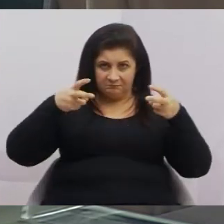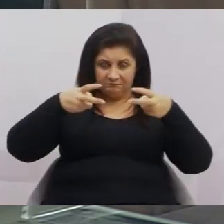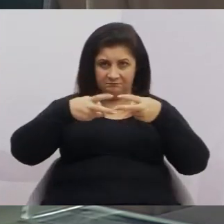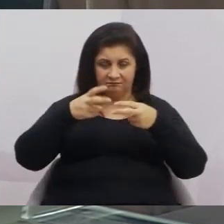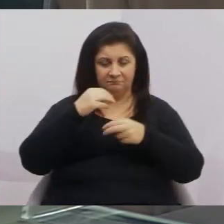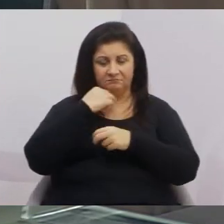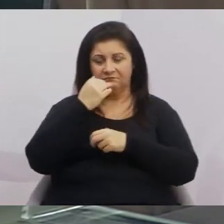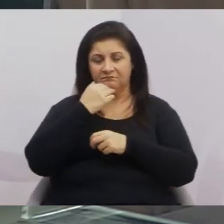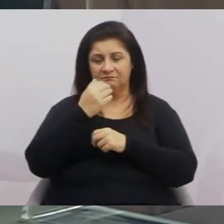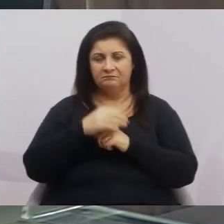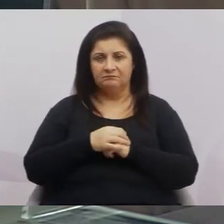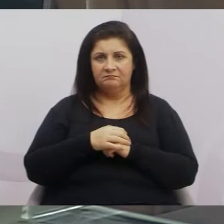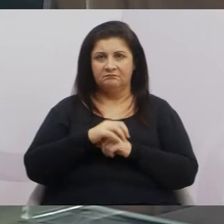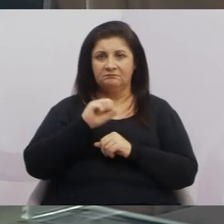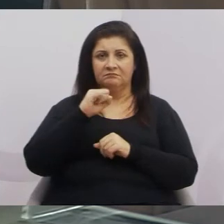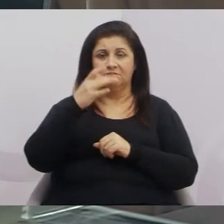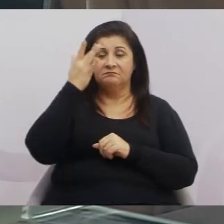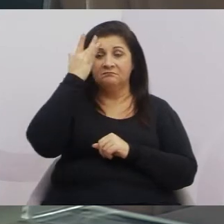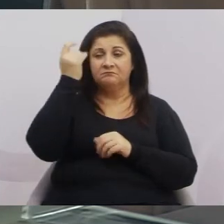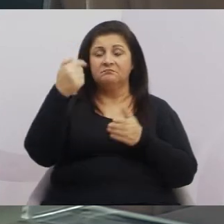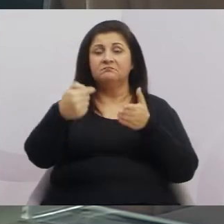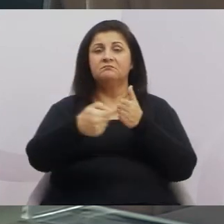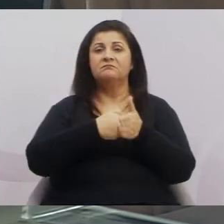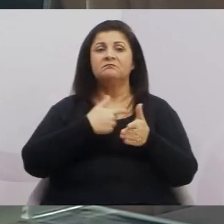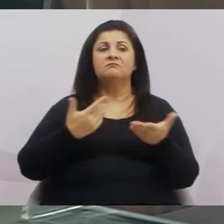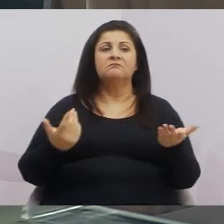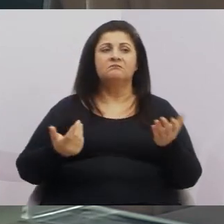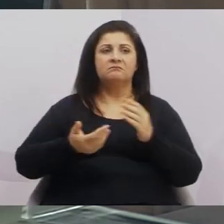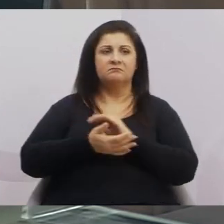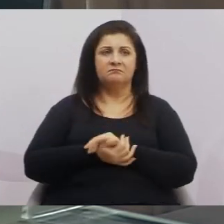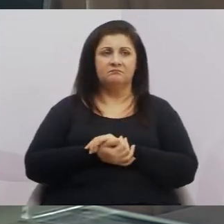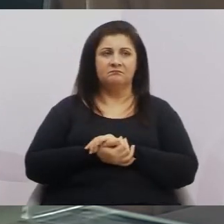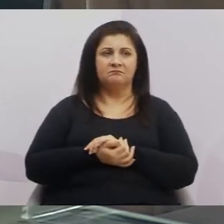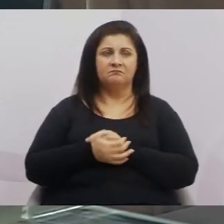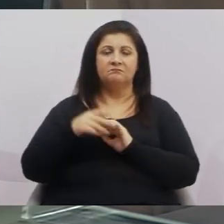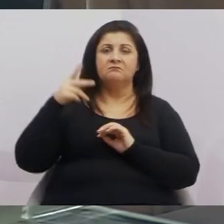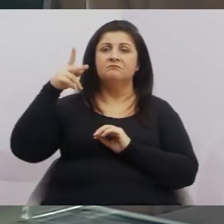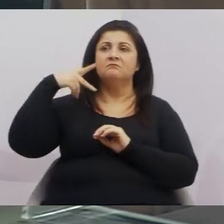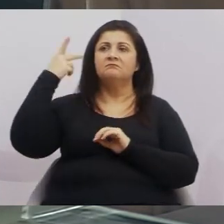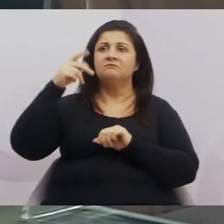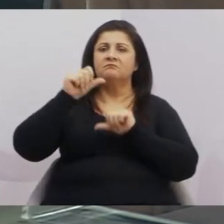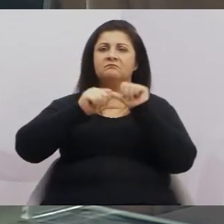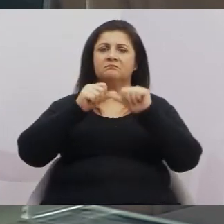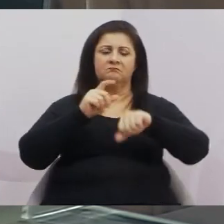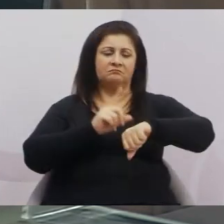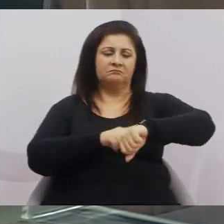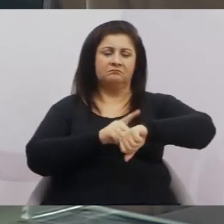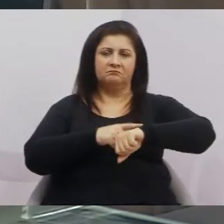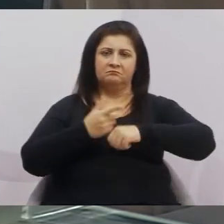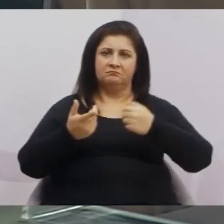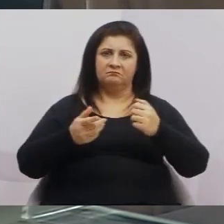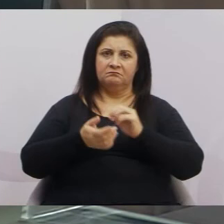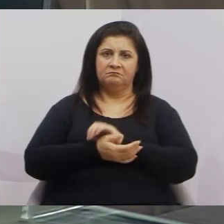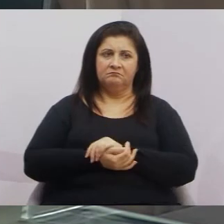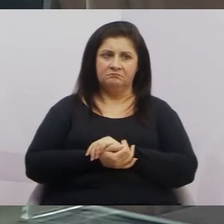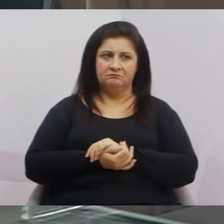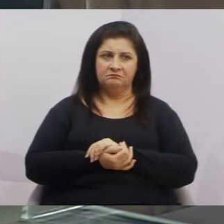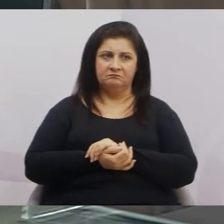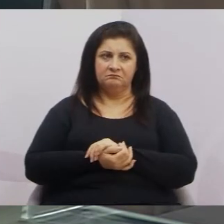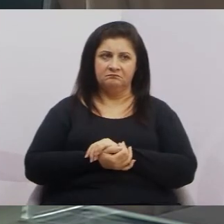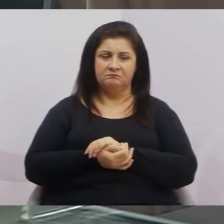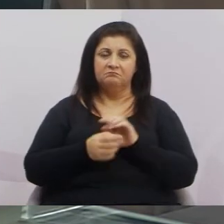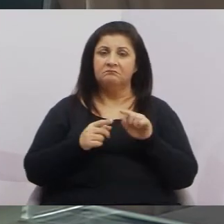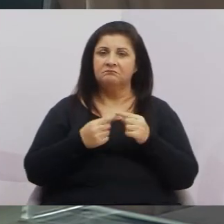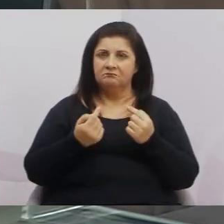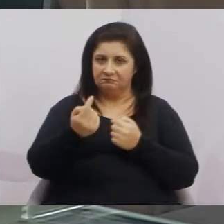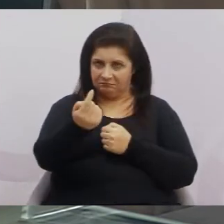Se amanhã vierem questionar, falar uma vez, ah, os vereadores mudaram o horário de sessão. Mas você veio